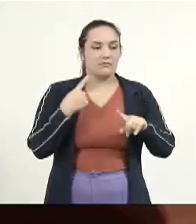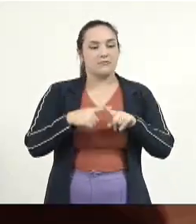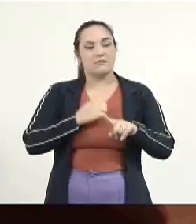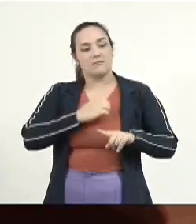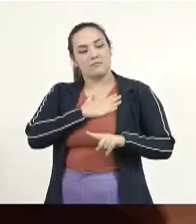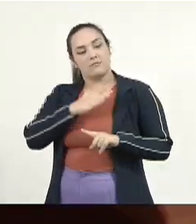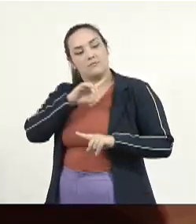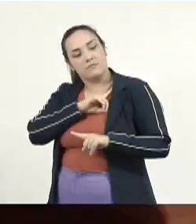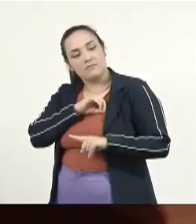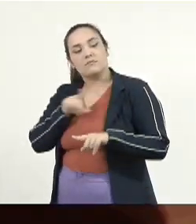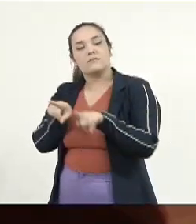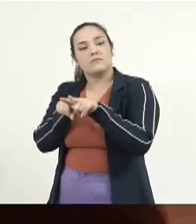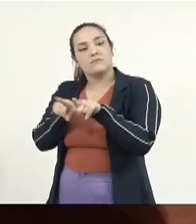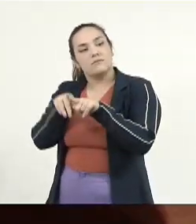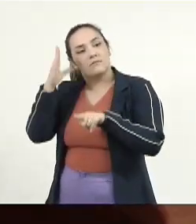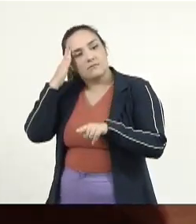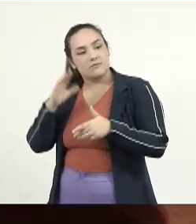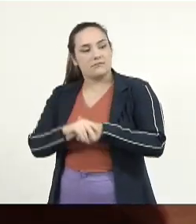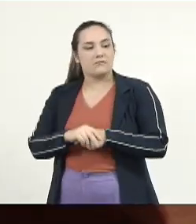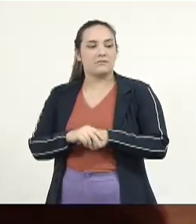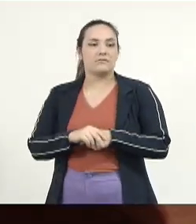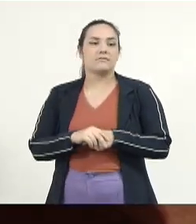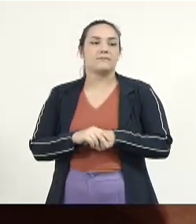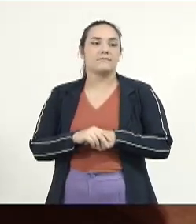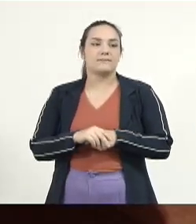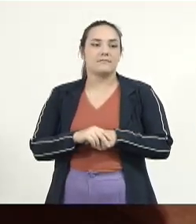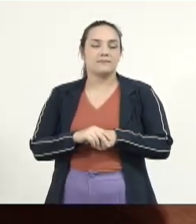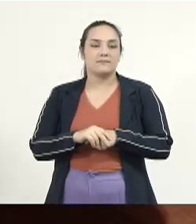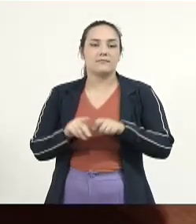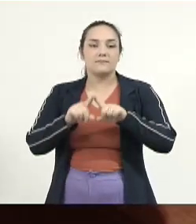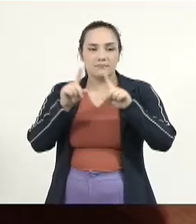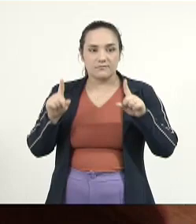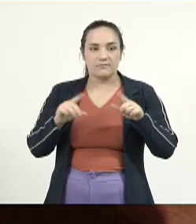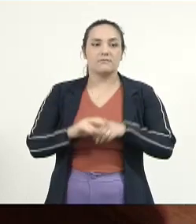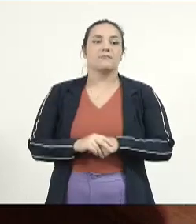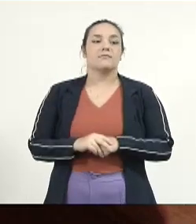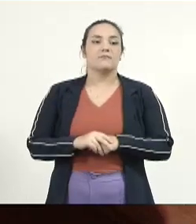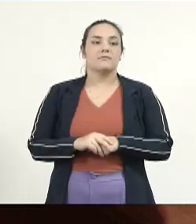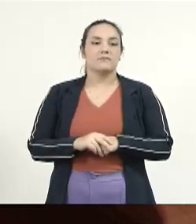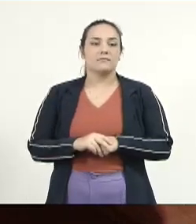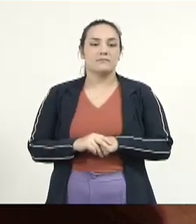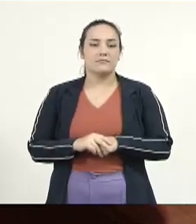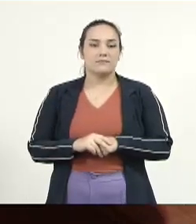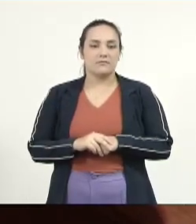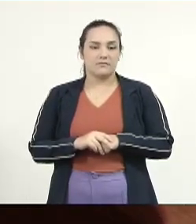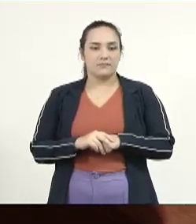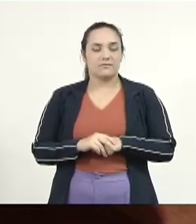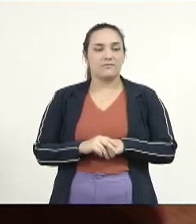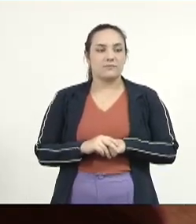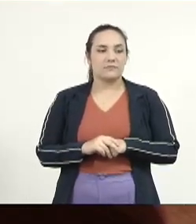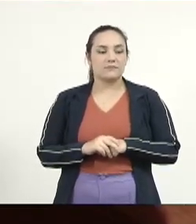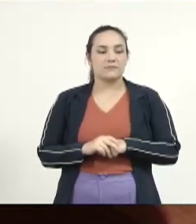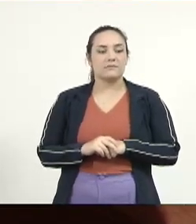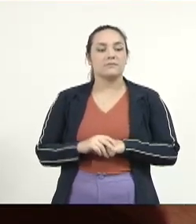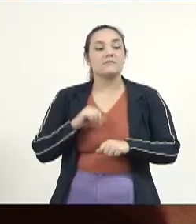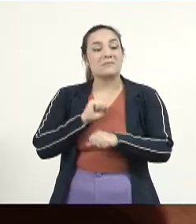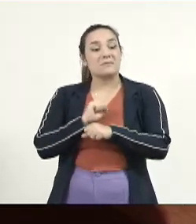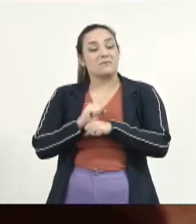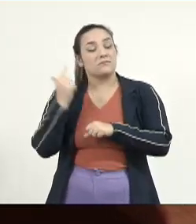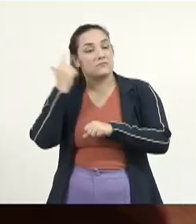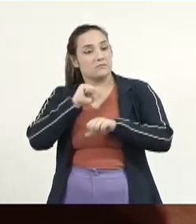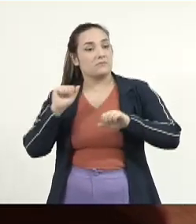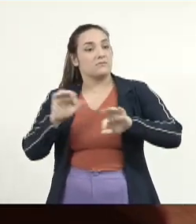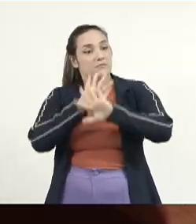polícia e também entende, mas eu passei para a vossa excelência porque nós temos que fazer com que aquilo fique claro.